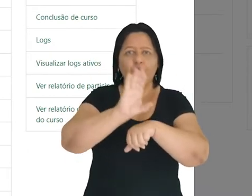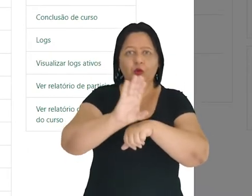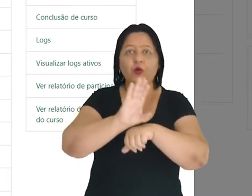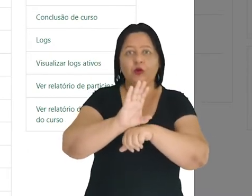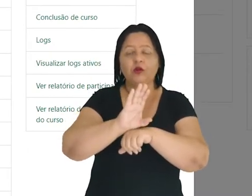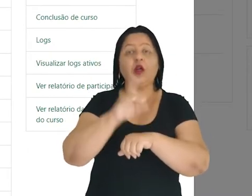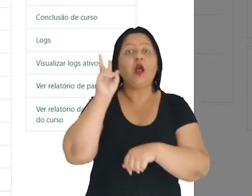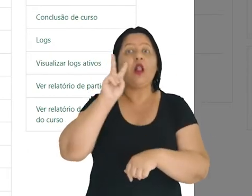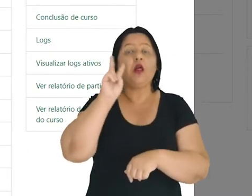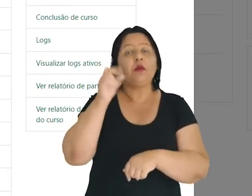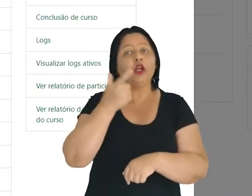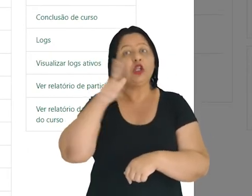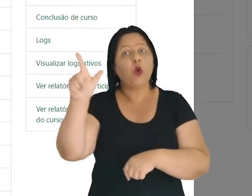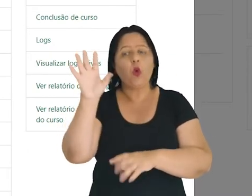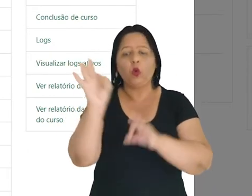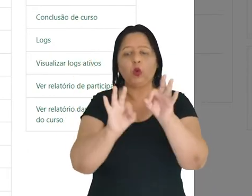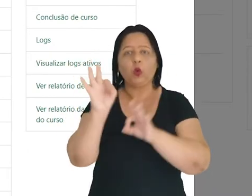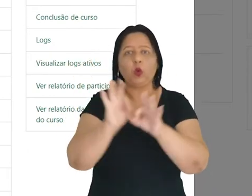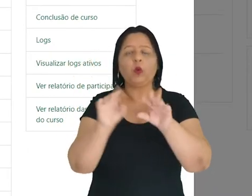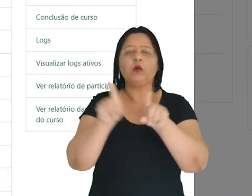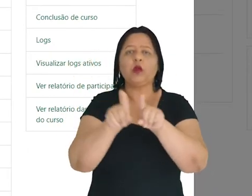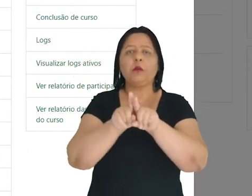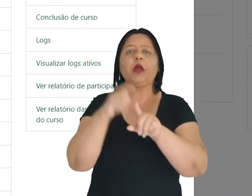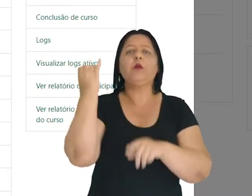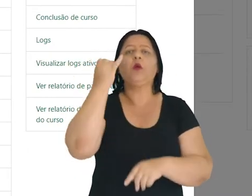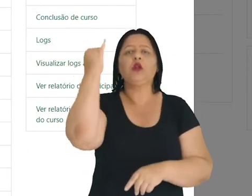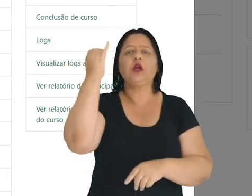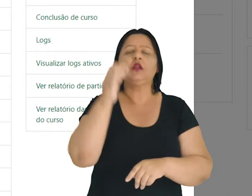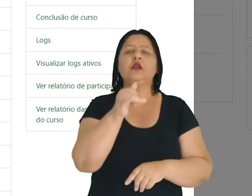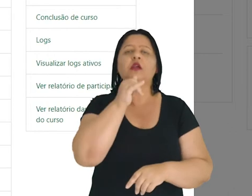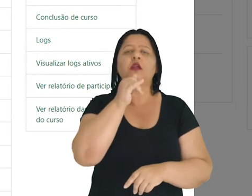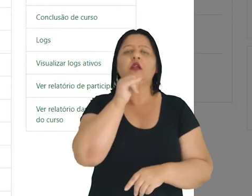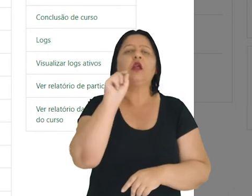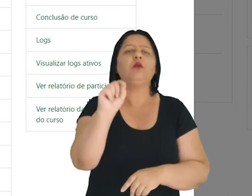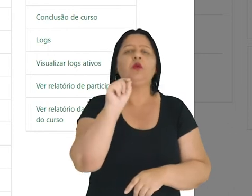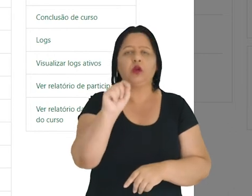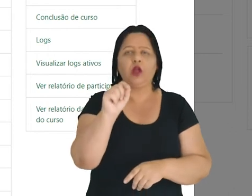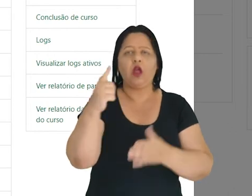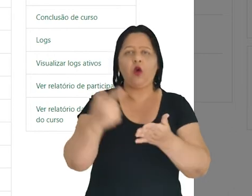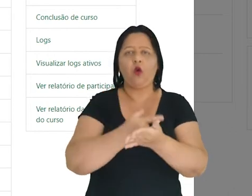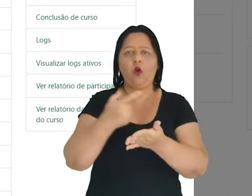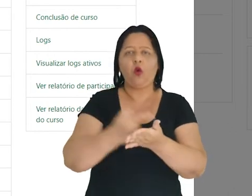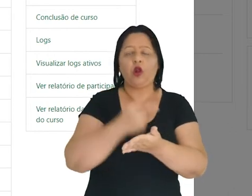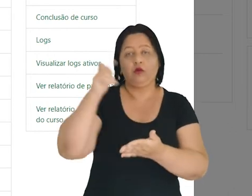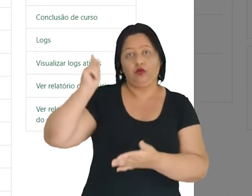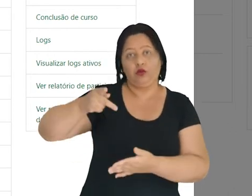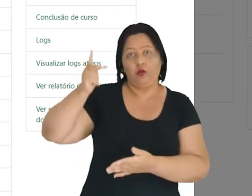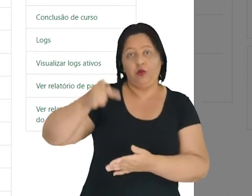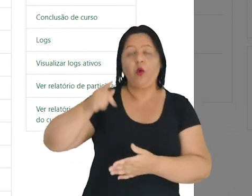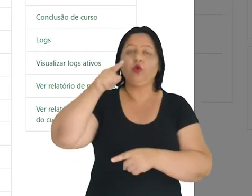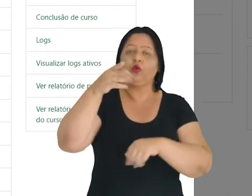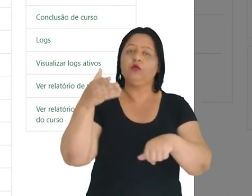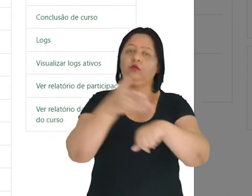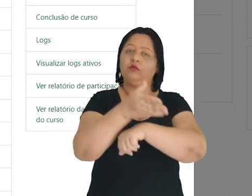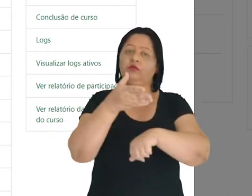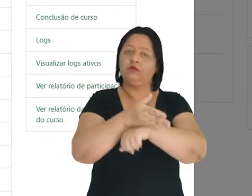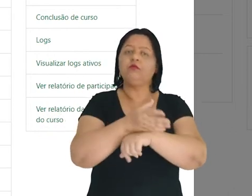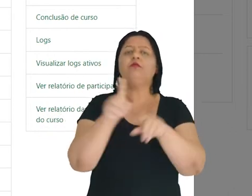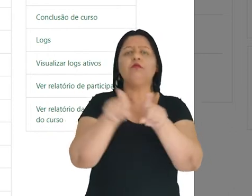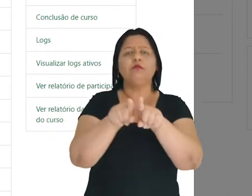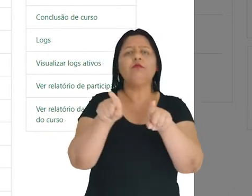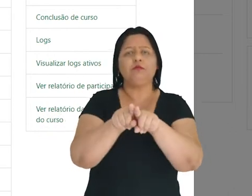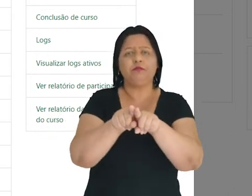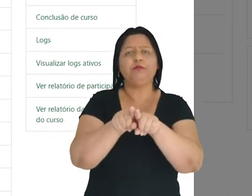temos outras configurações importantes aqui, como, por exemplo, a configuração do livro de notas, que você tem acesso